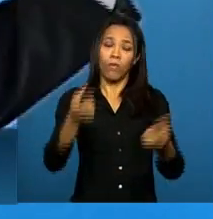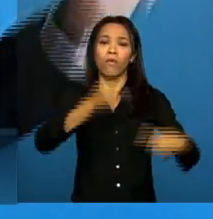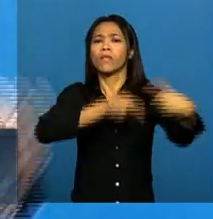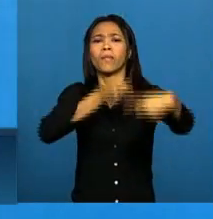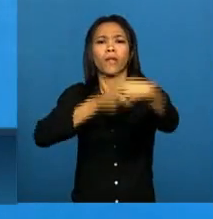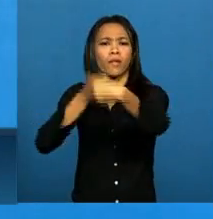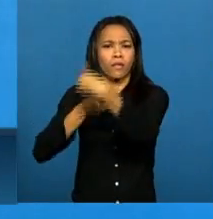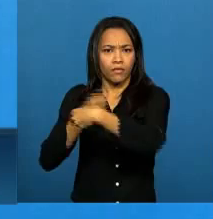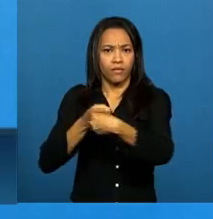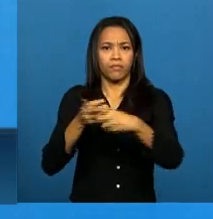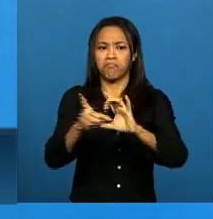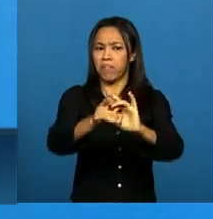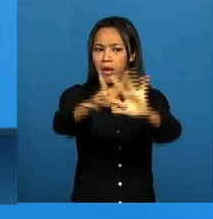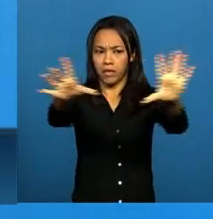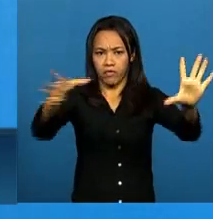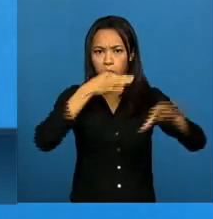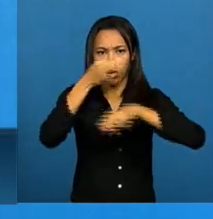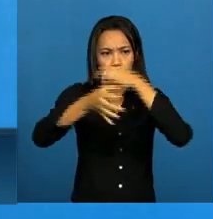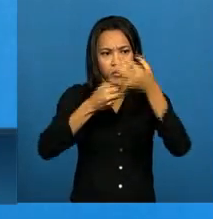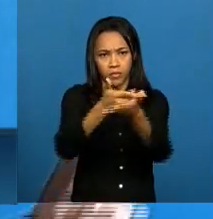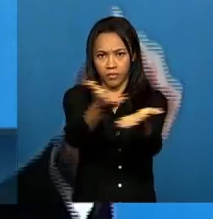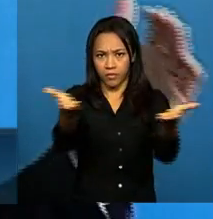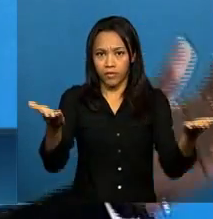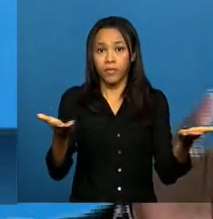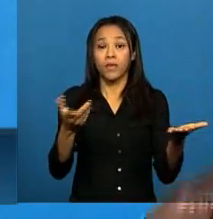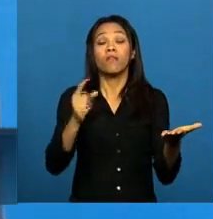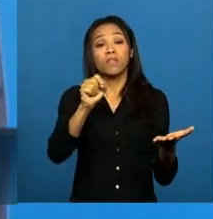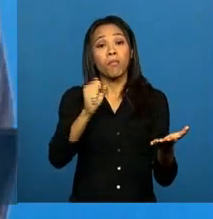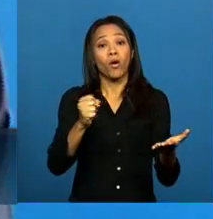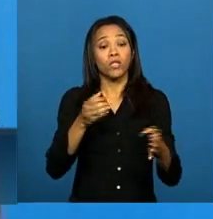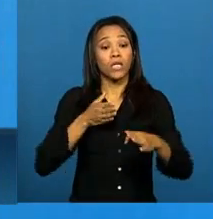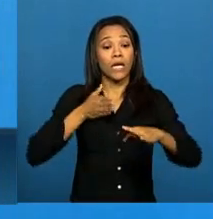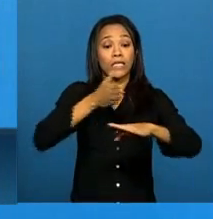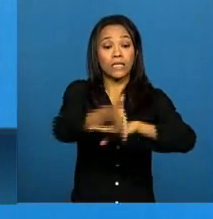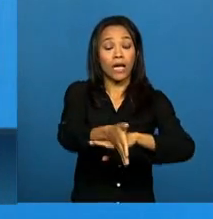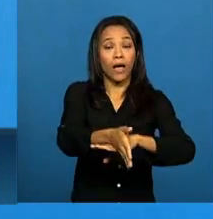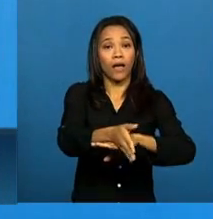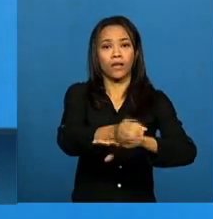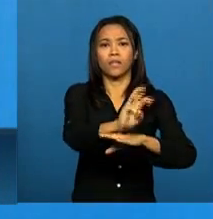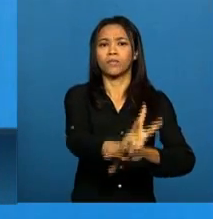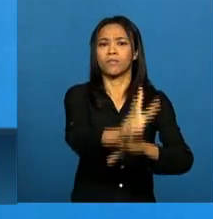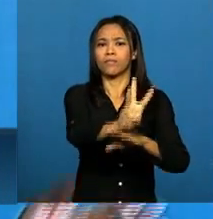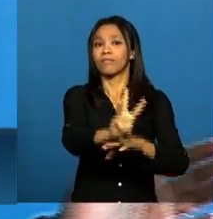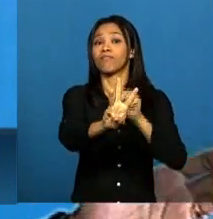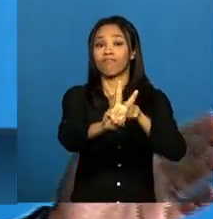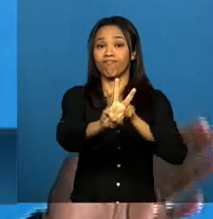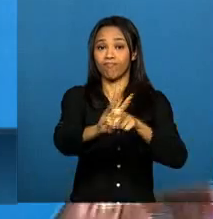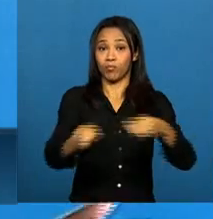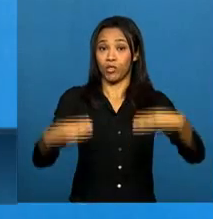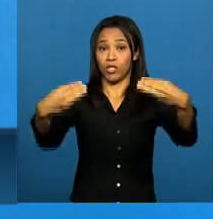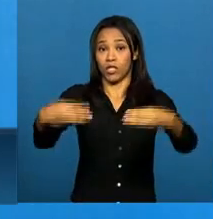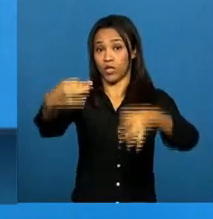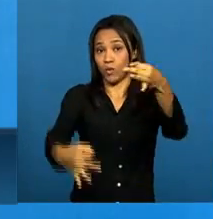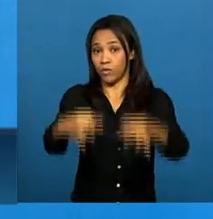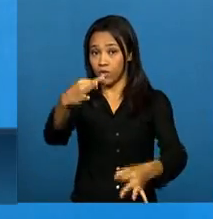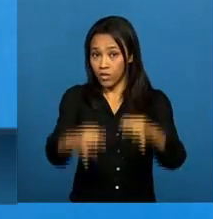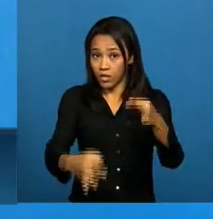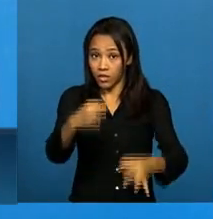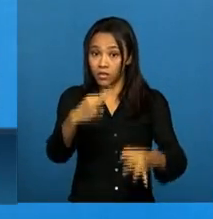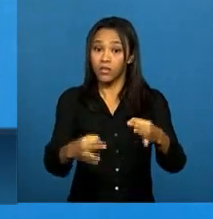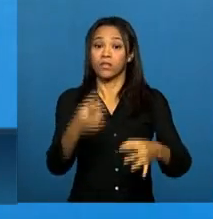logo na entrada do portal de participação do Ministério da Justiça, o participação.mj